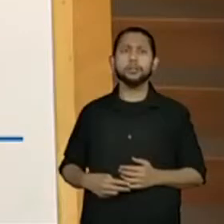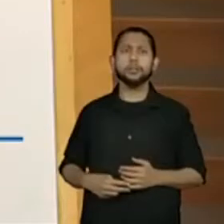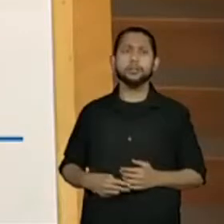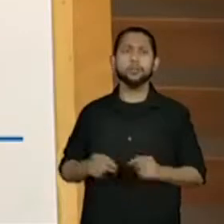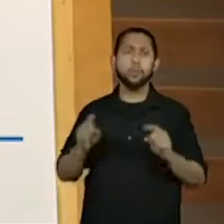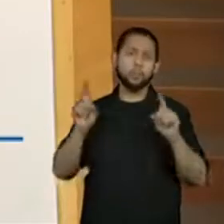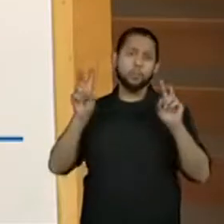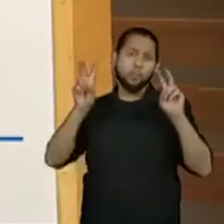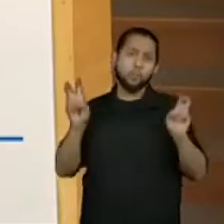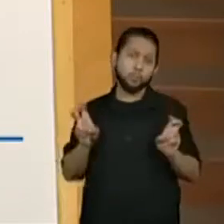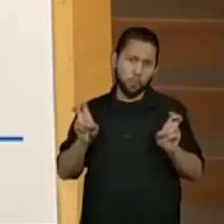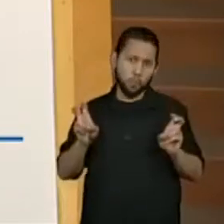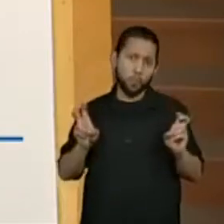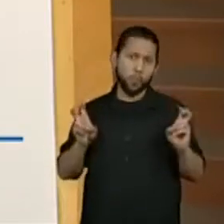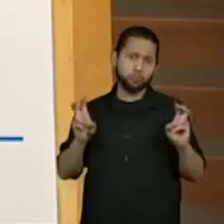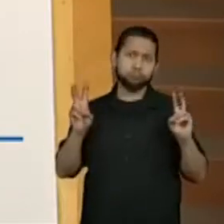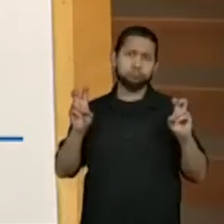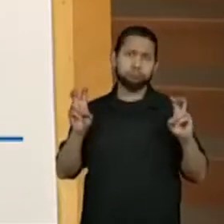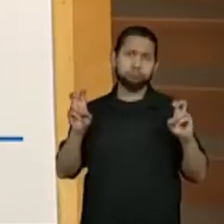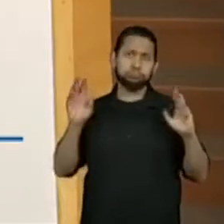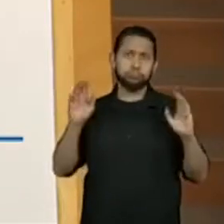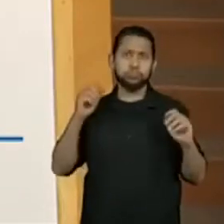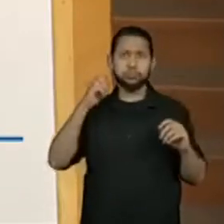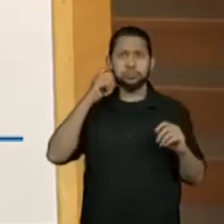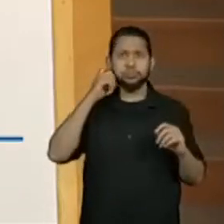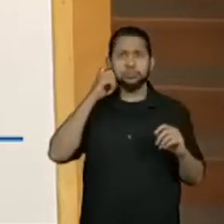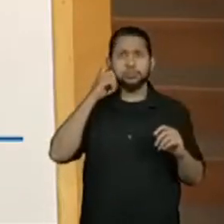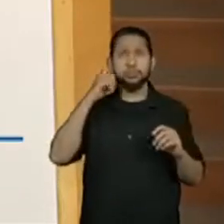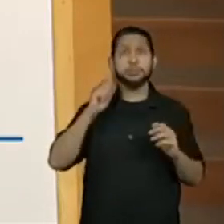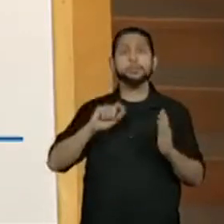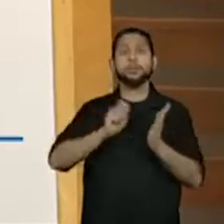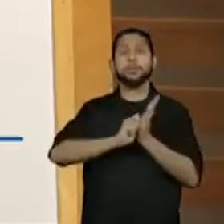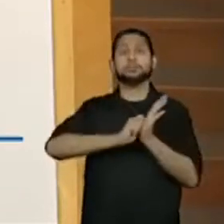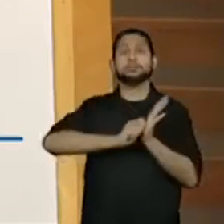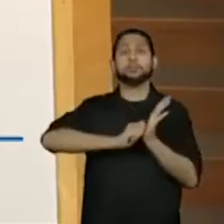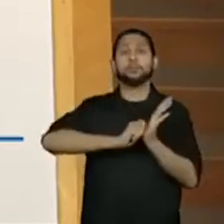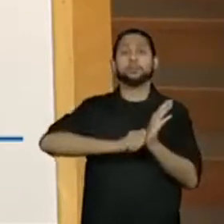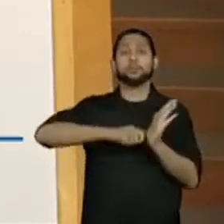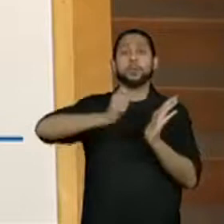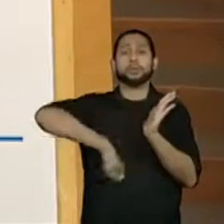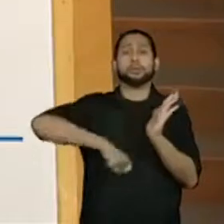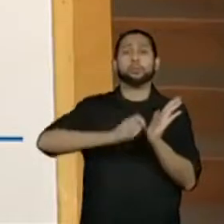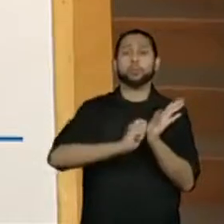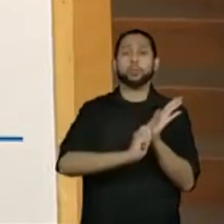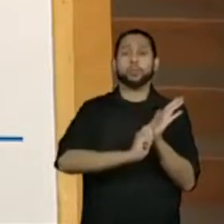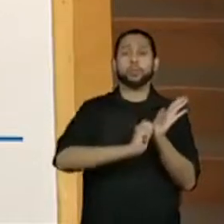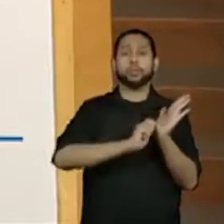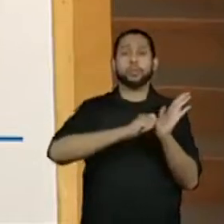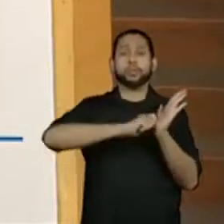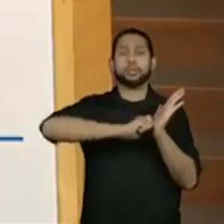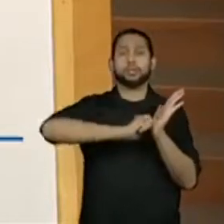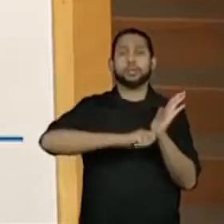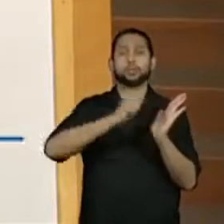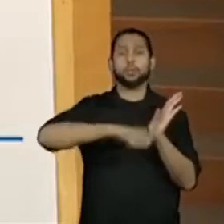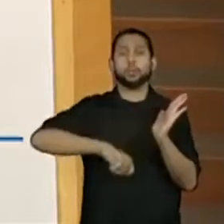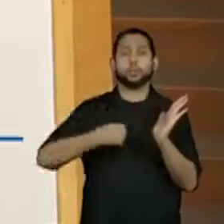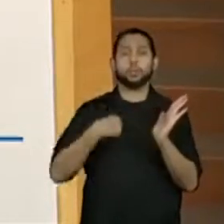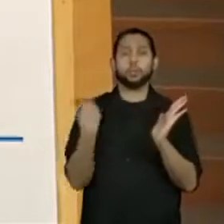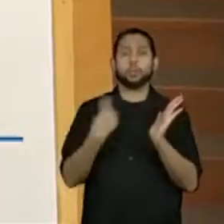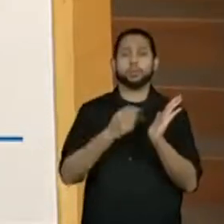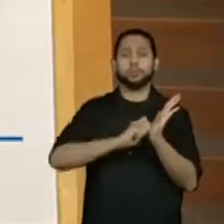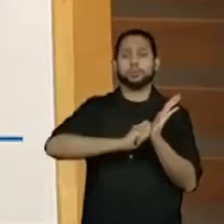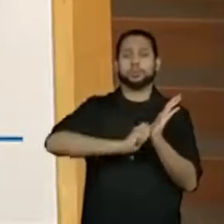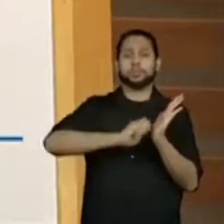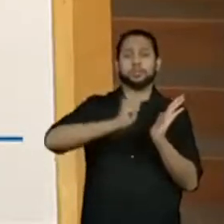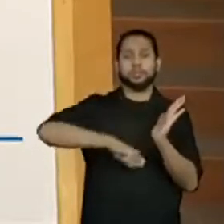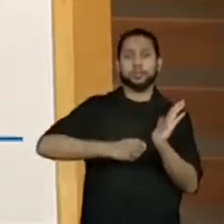Eu vou colocar que a gente acaba finalizando assim. Quem remete, assina a carta. Portanto, eu